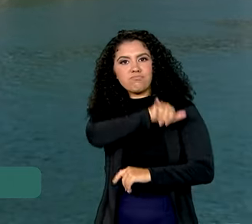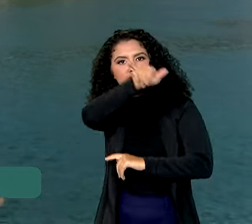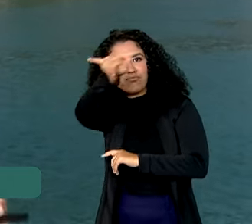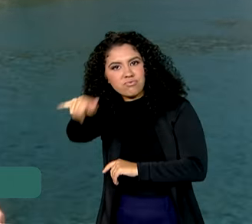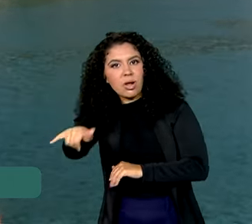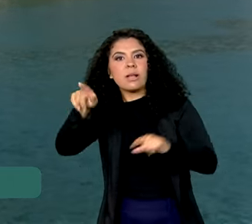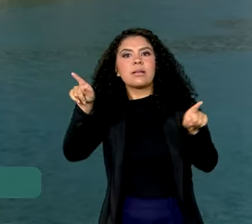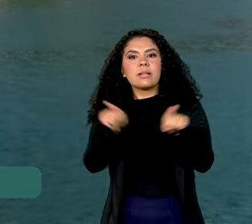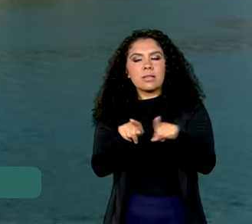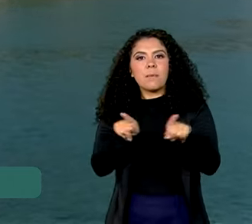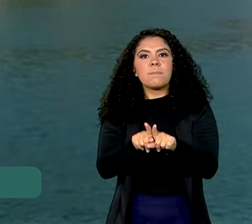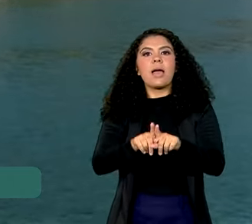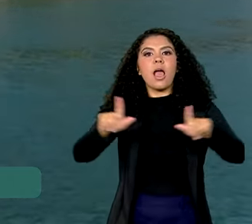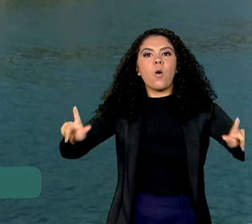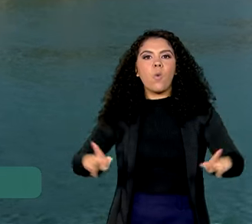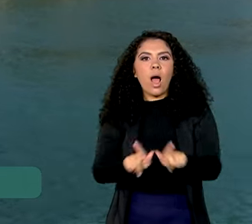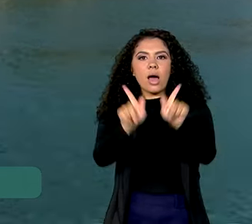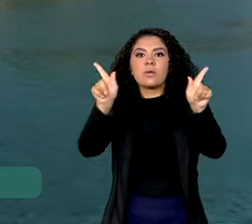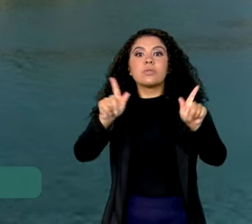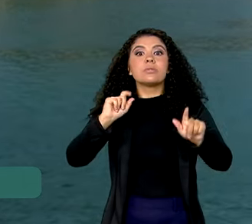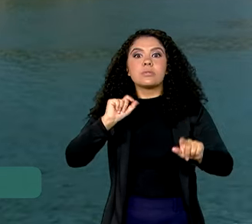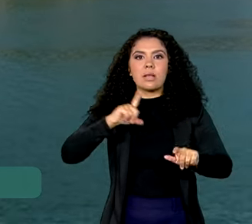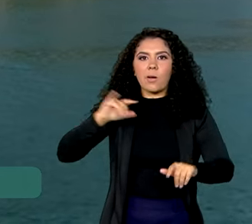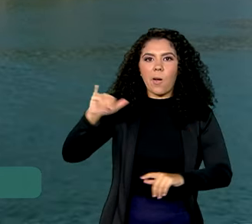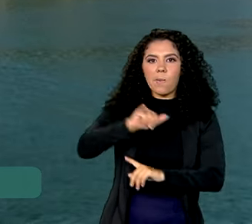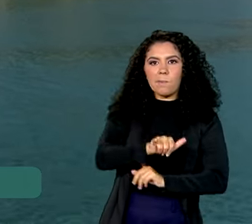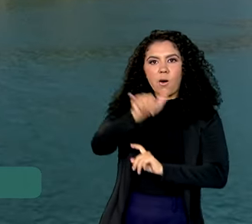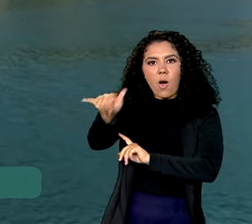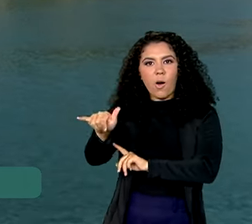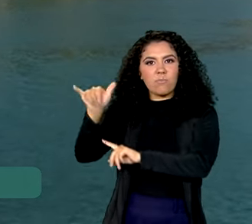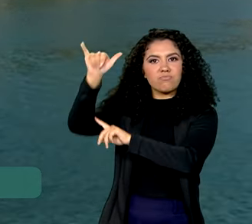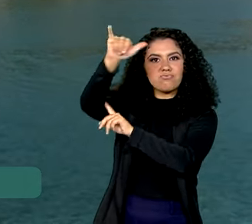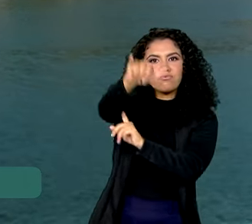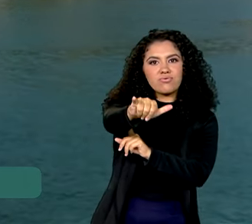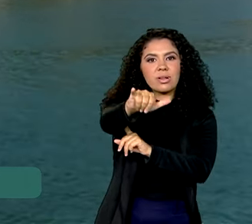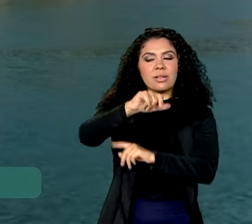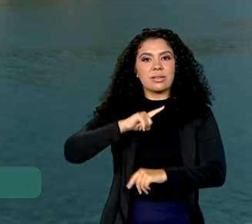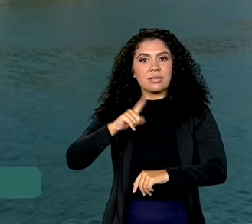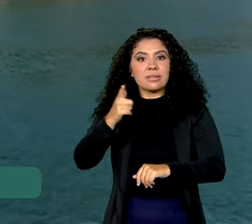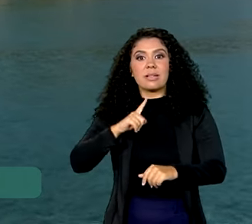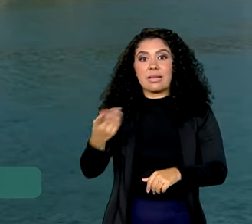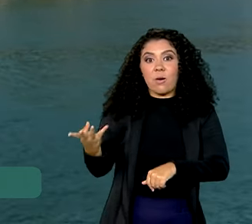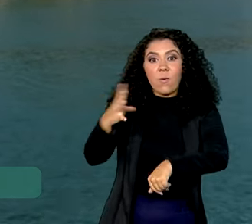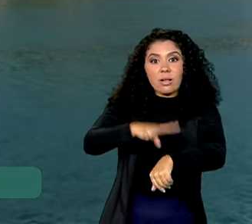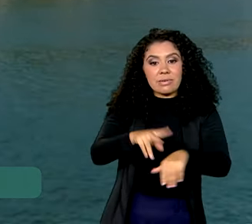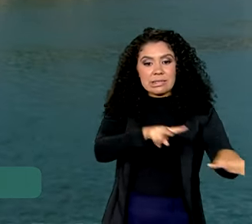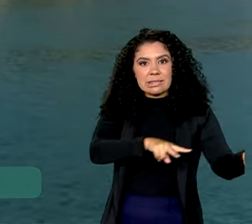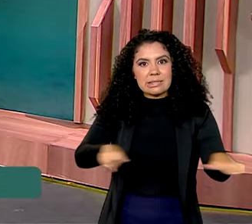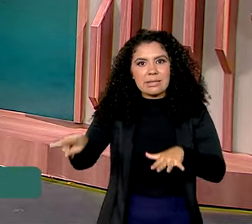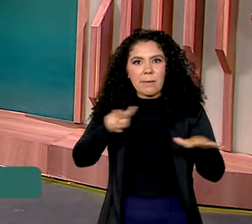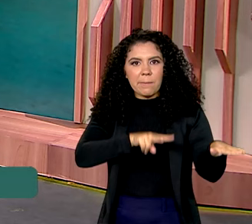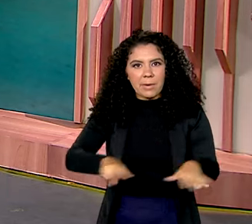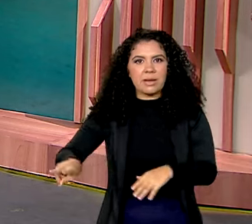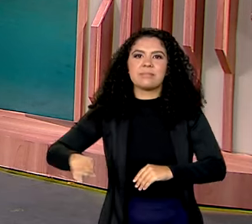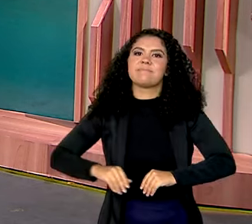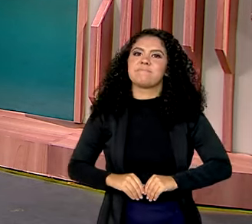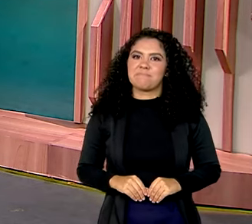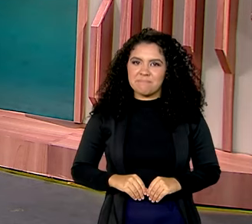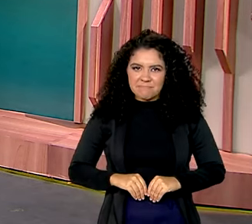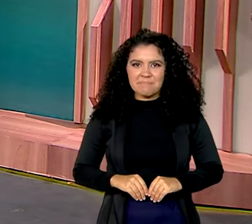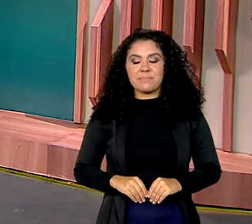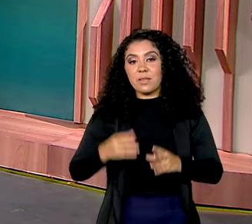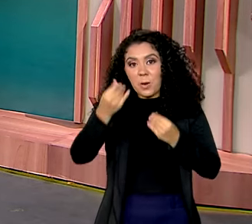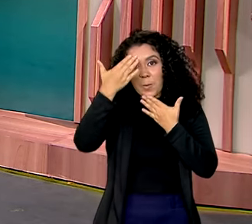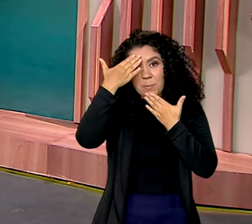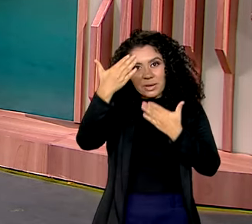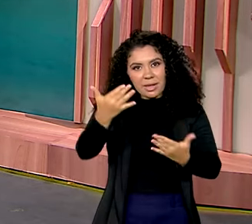Paulo, para Bogotá aumentam a sua frequência agora, saindo quatro vezes por semana. Vanessa. Ok, obrigada